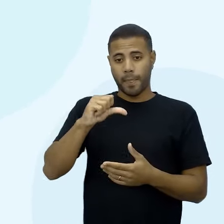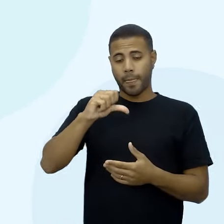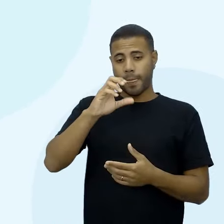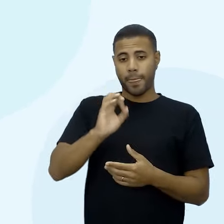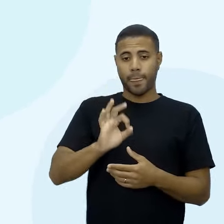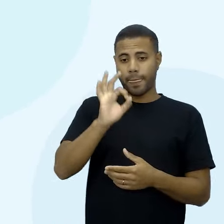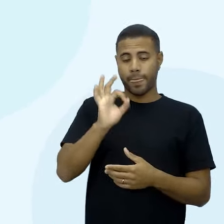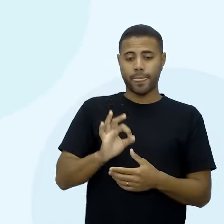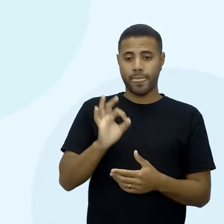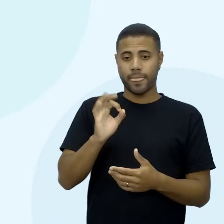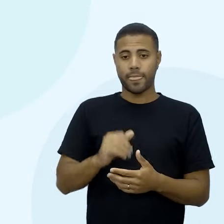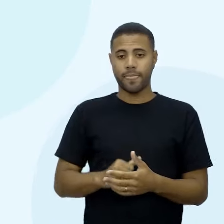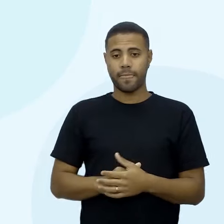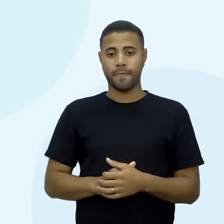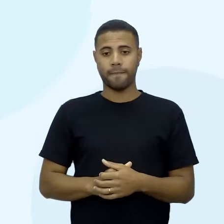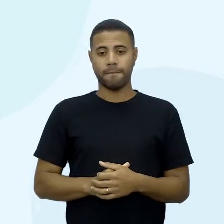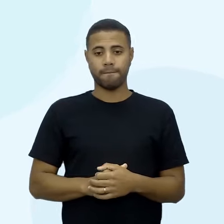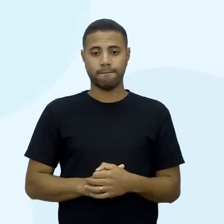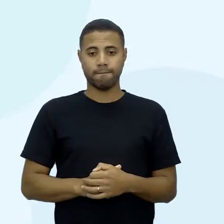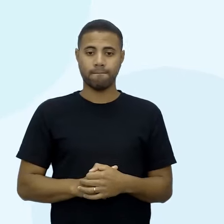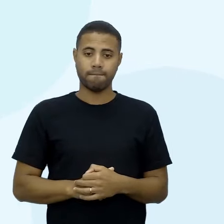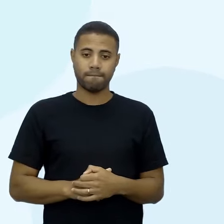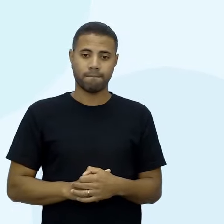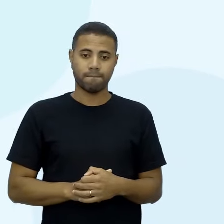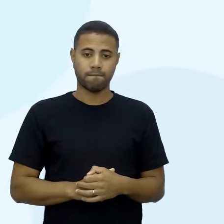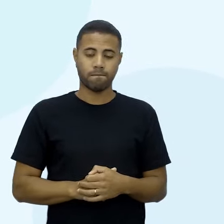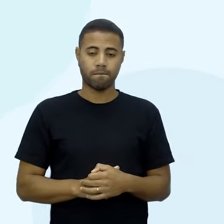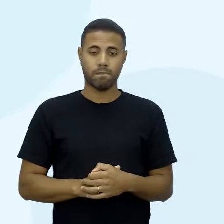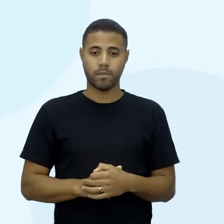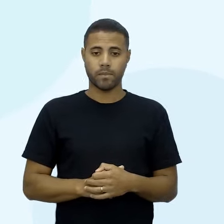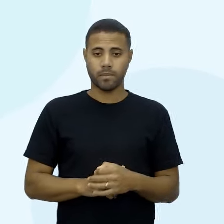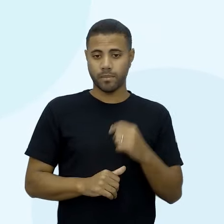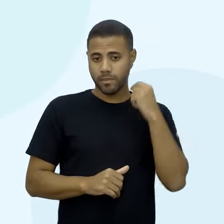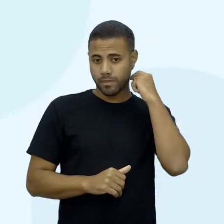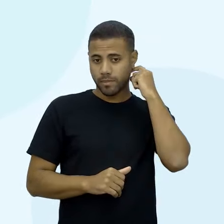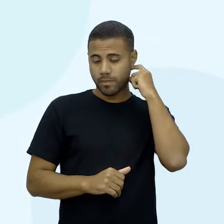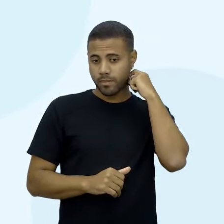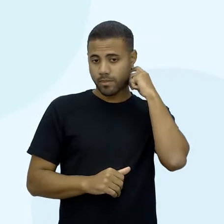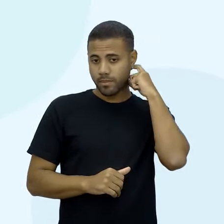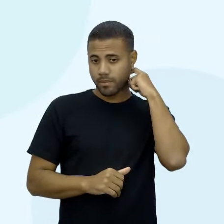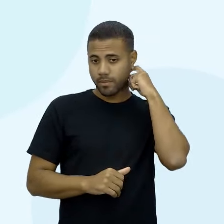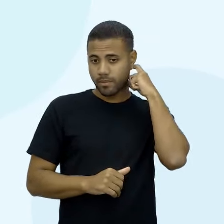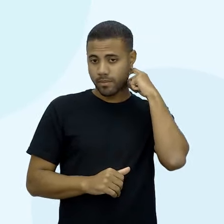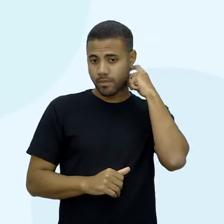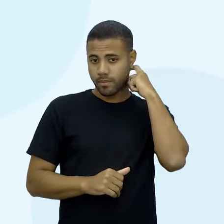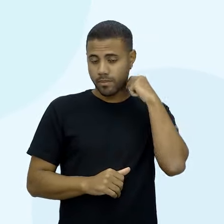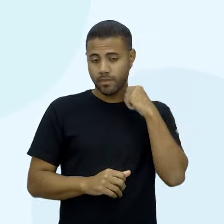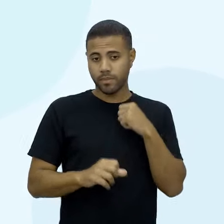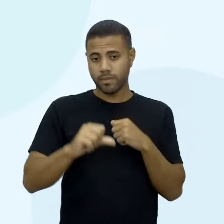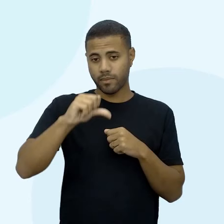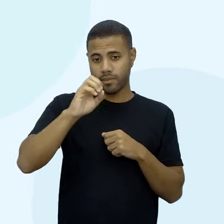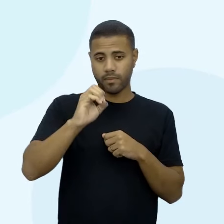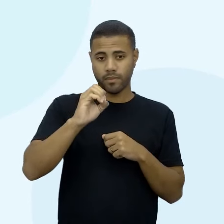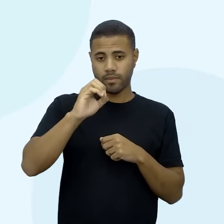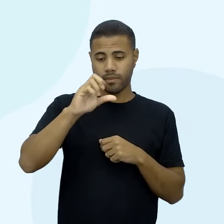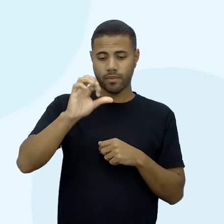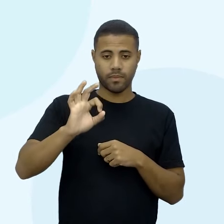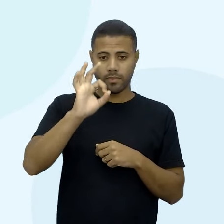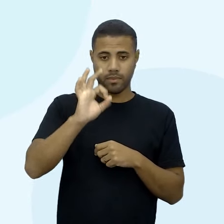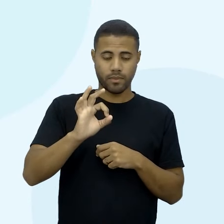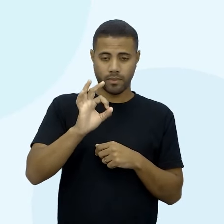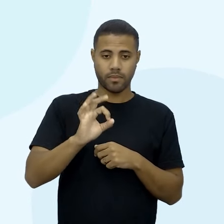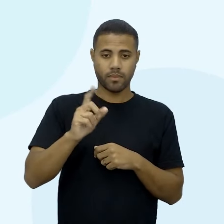de confiança de 90%. Opa, olha aqui a gente tem aqui, a constante que você vai multiplicar, 1,65,